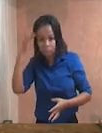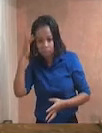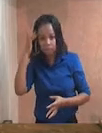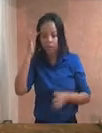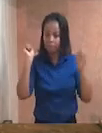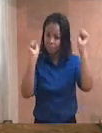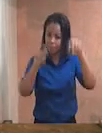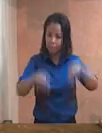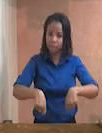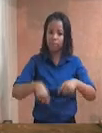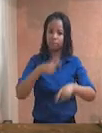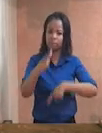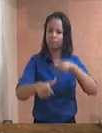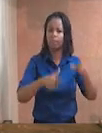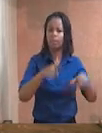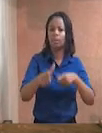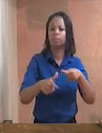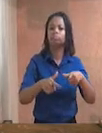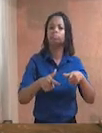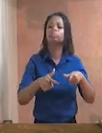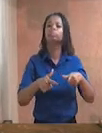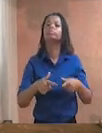entorpecentes.